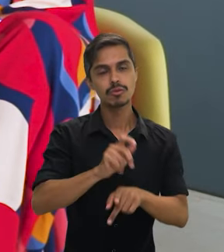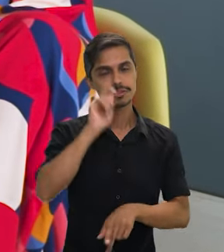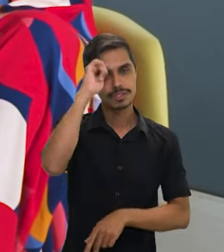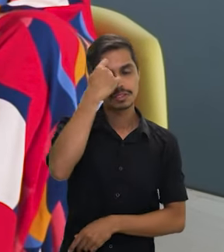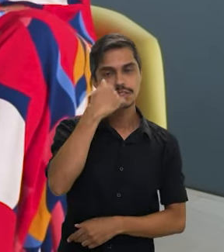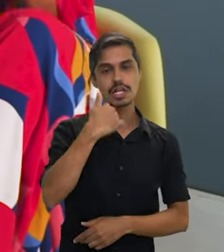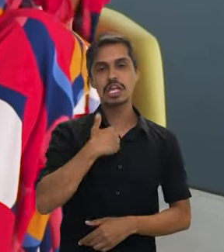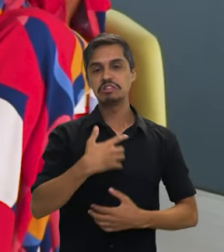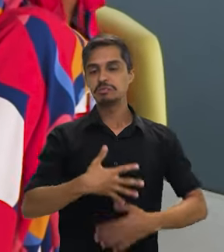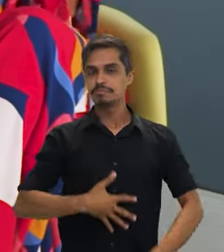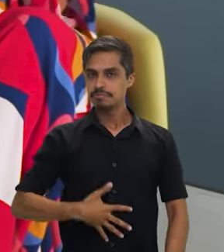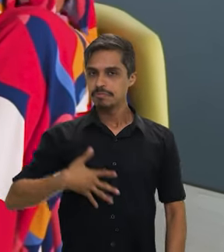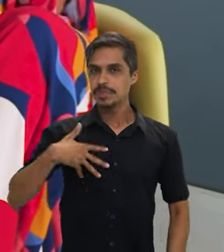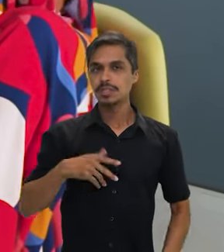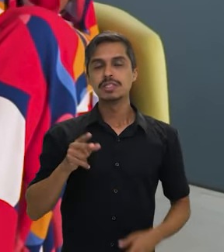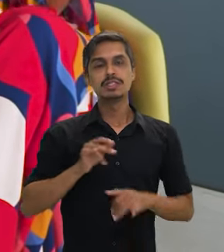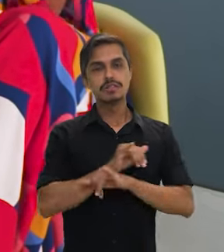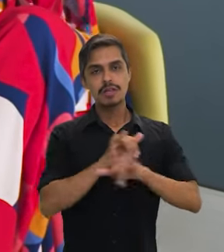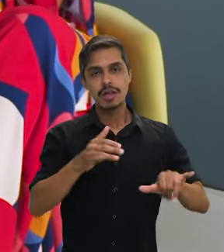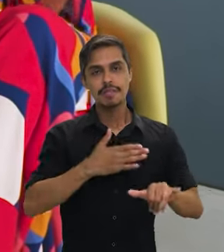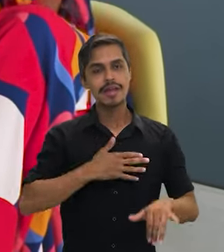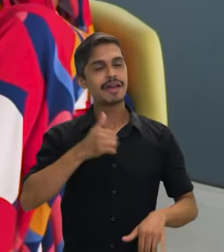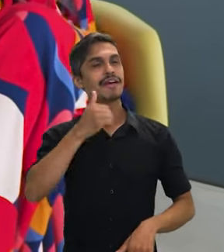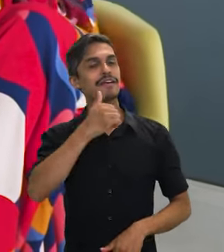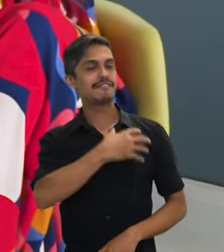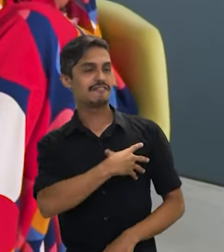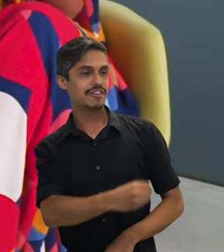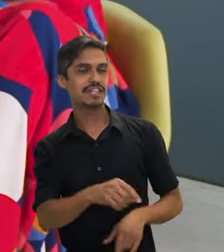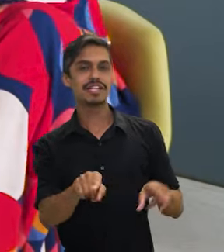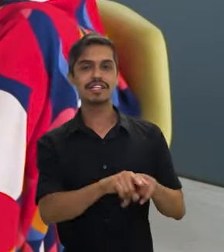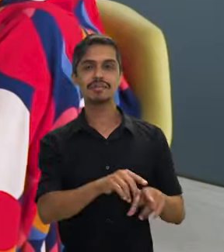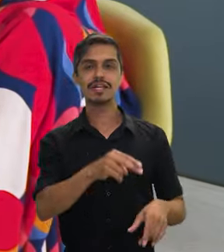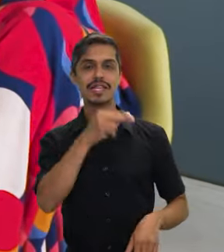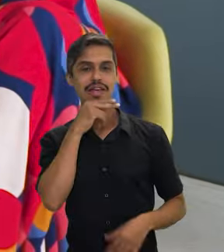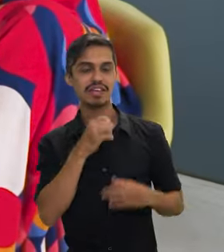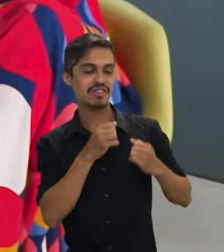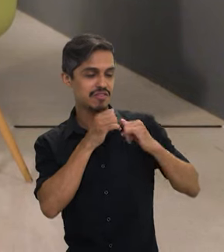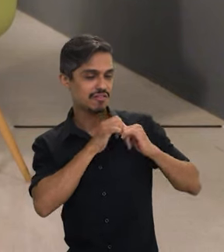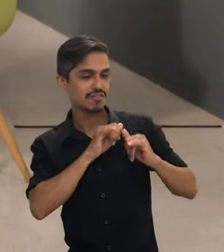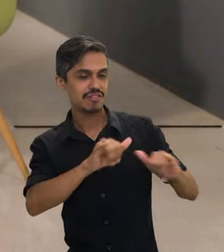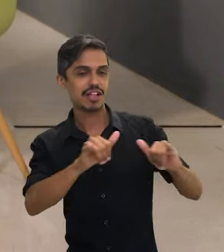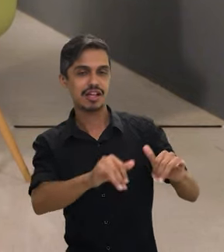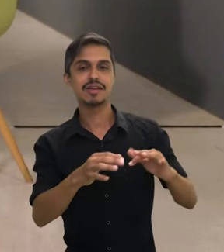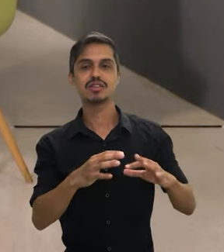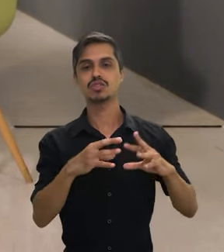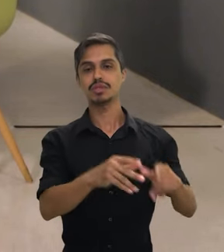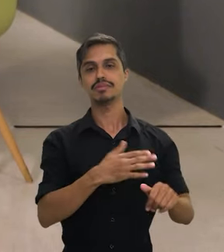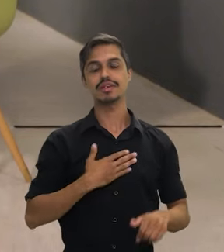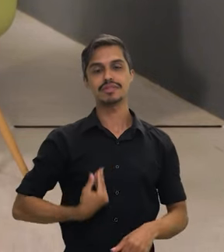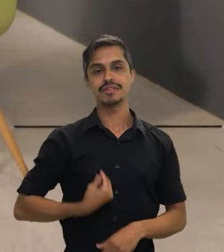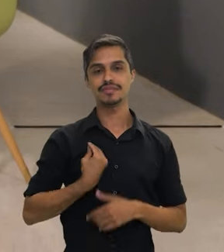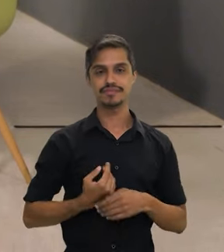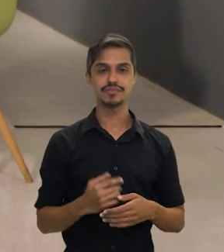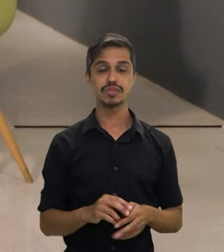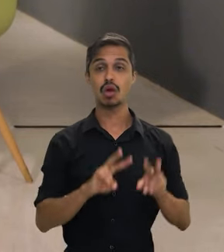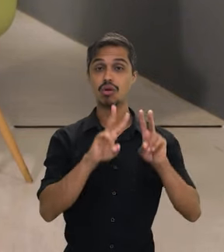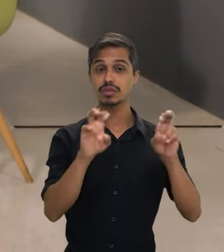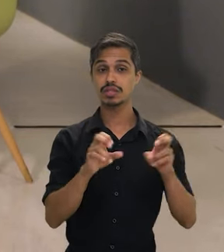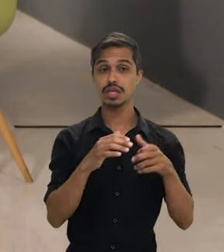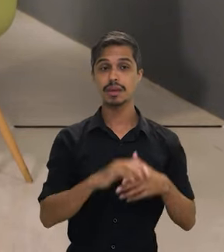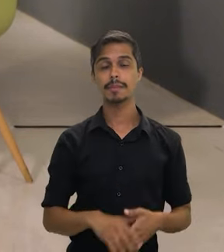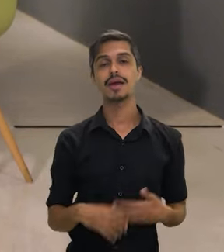foi algo que eu vou me orgulhar e contar para as minhas filhas e netas durante toda a minha vida. No quesito de combate ao